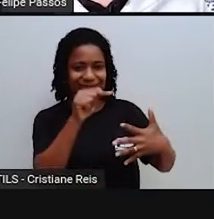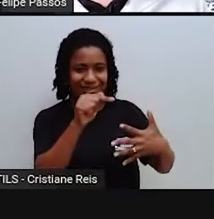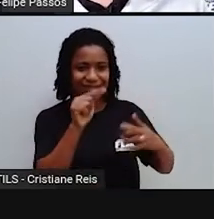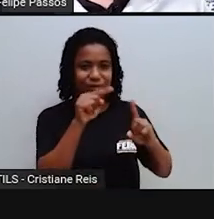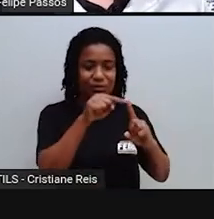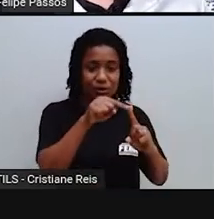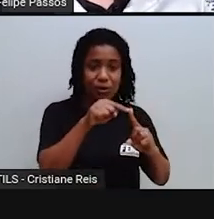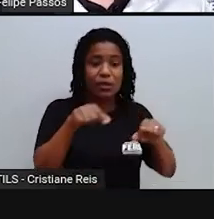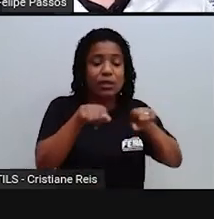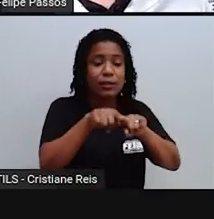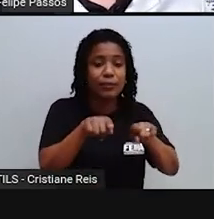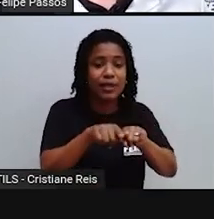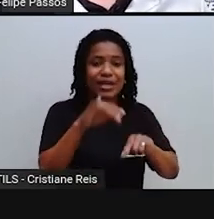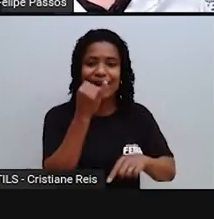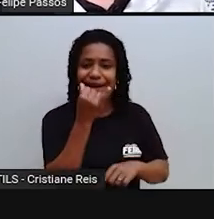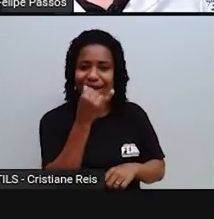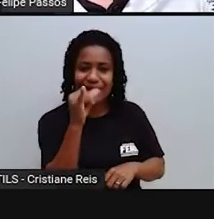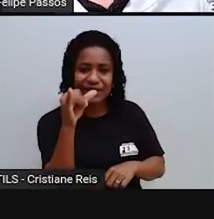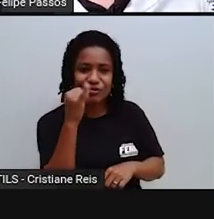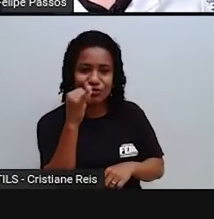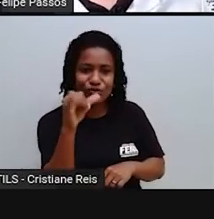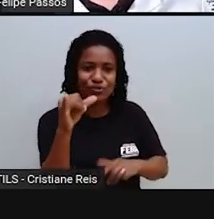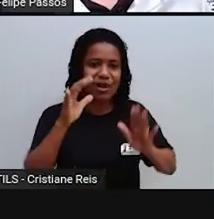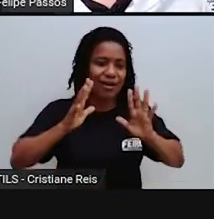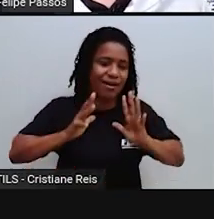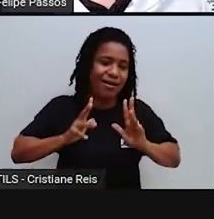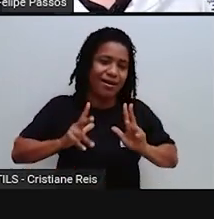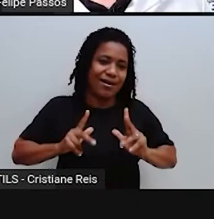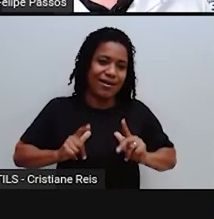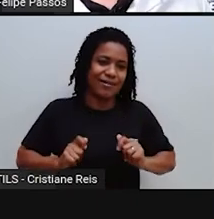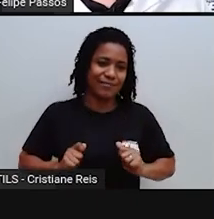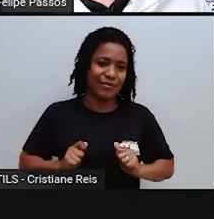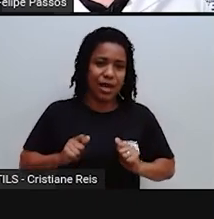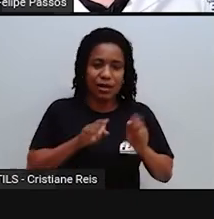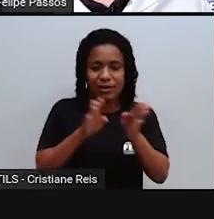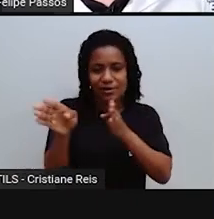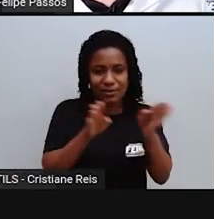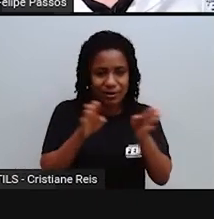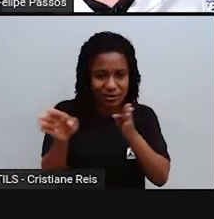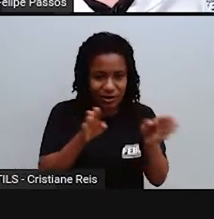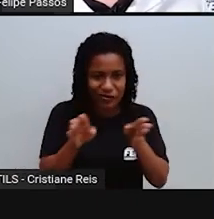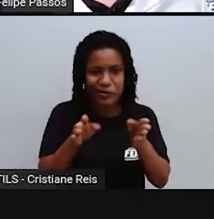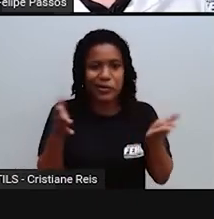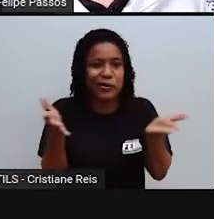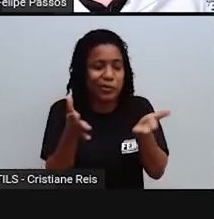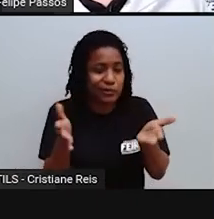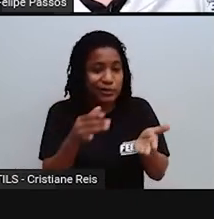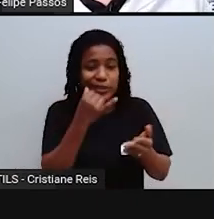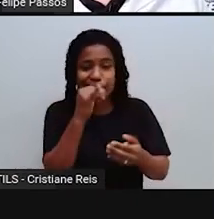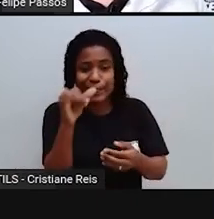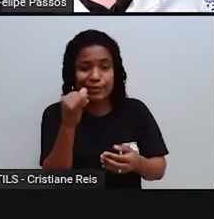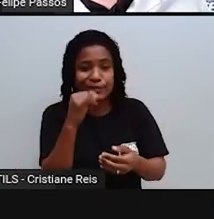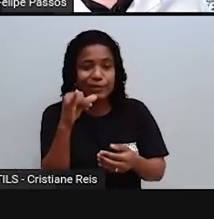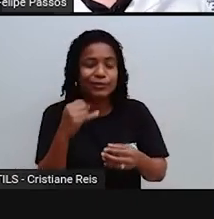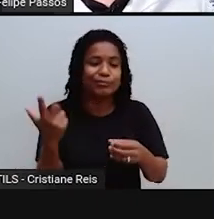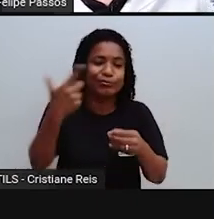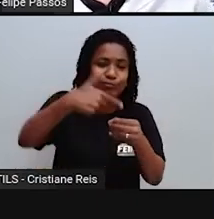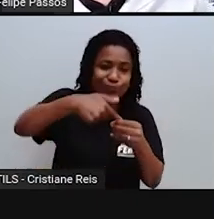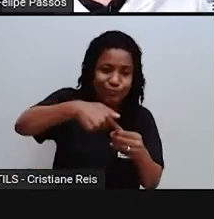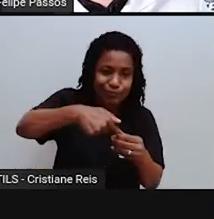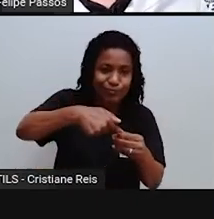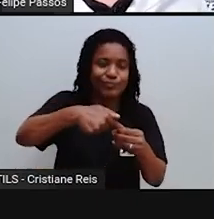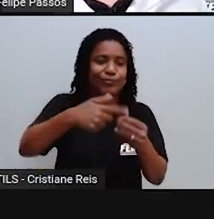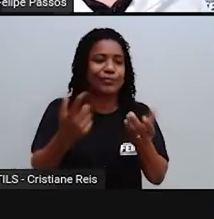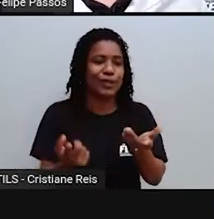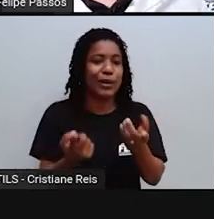gente está usando combustível fóssil, que é gasolina, diesel, carvão, carvão, muitos anos isso está